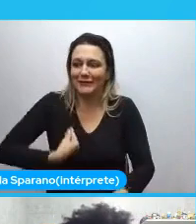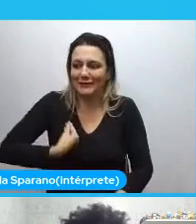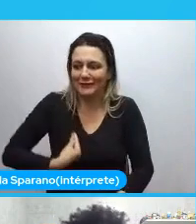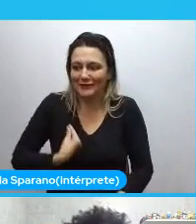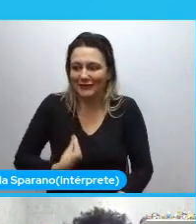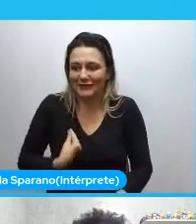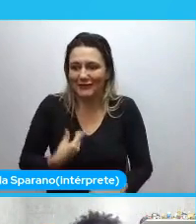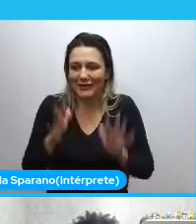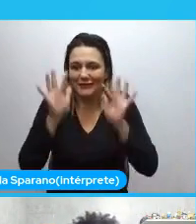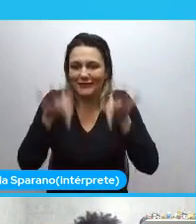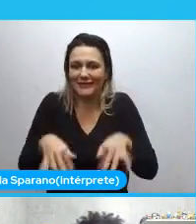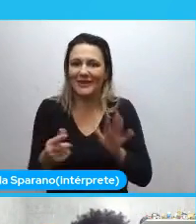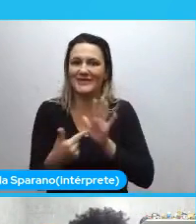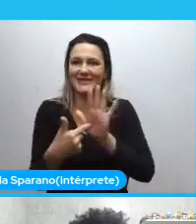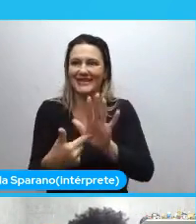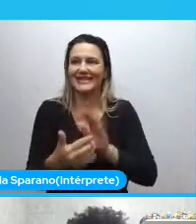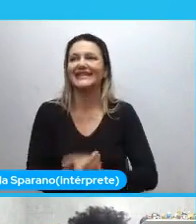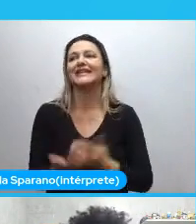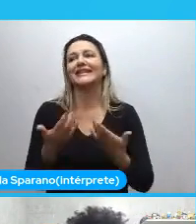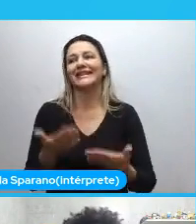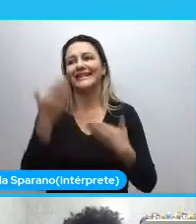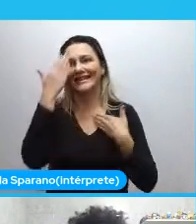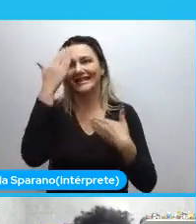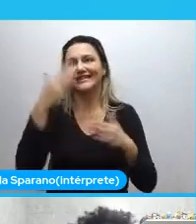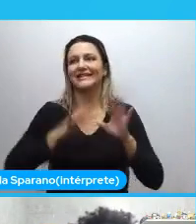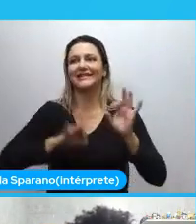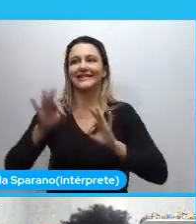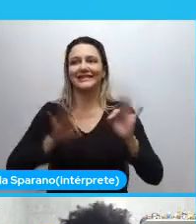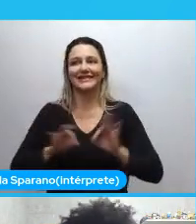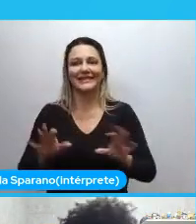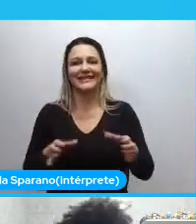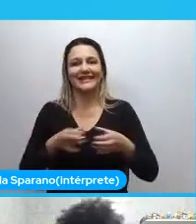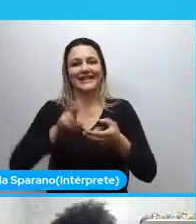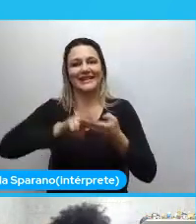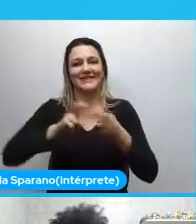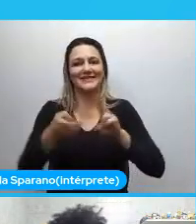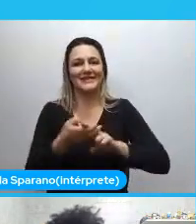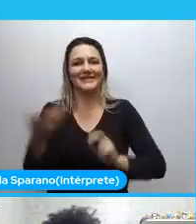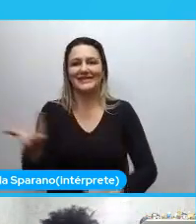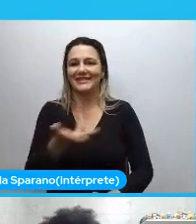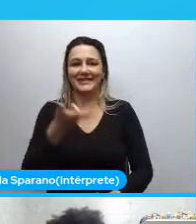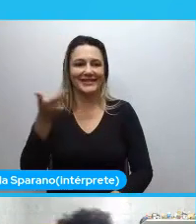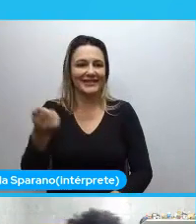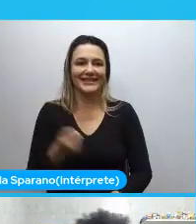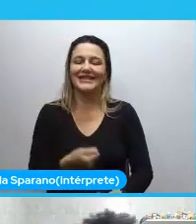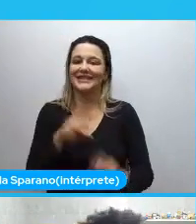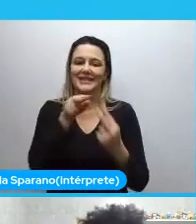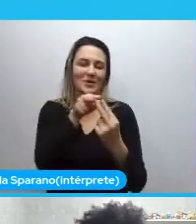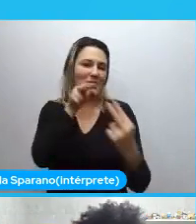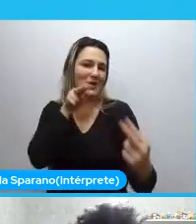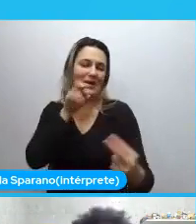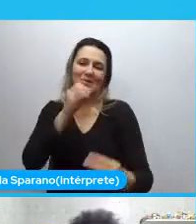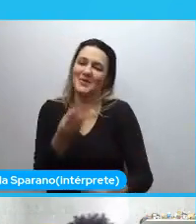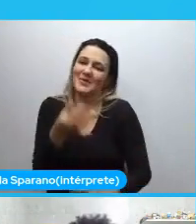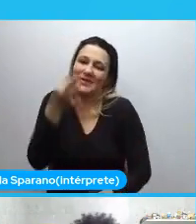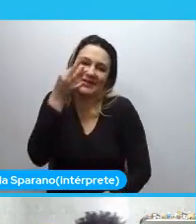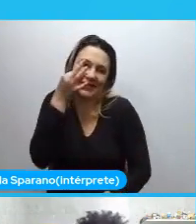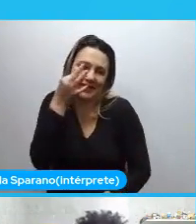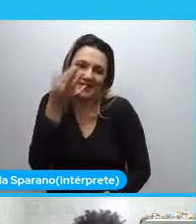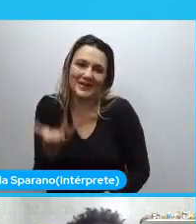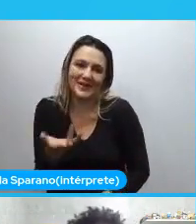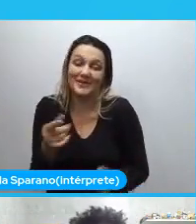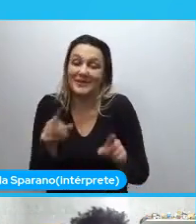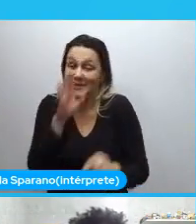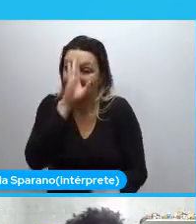dessa apresentação. Então, queria agradecer a organização. Como sempre, a Python Brasil arrasa. Independente de ser online ou independente de ser presencial. E principalmente